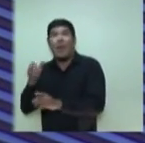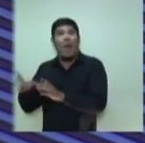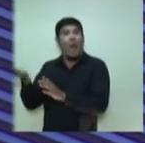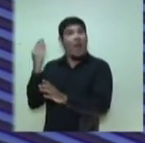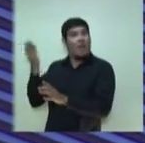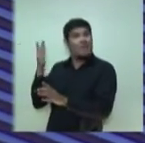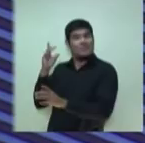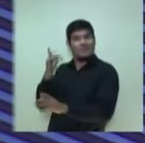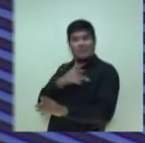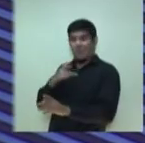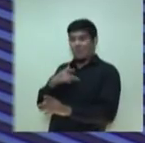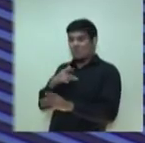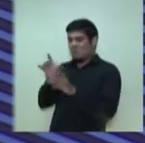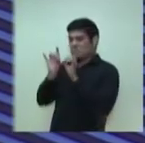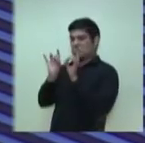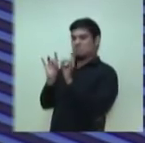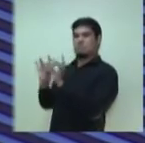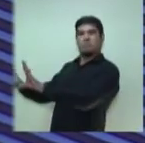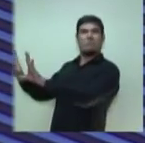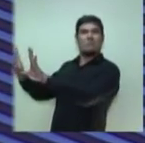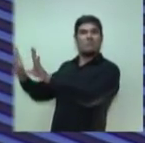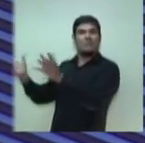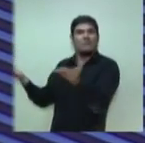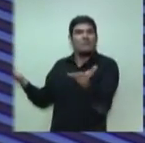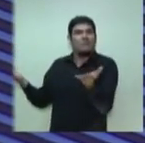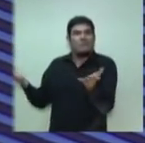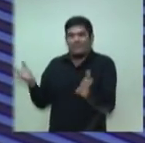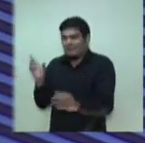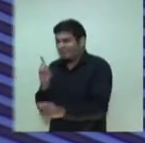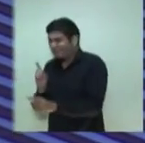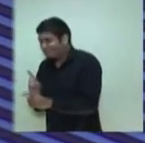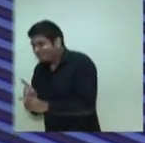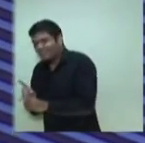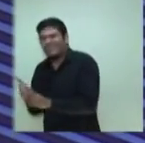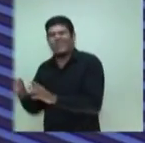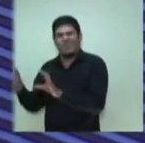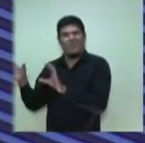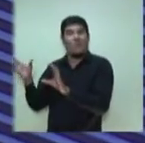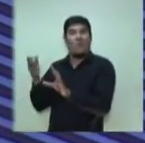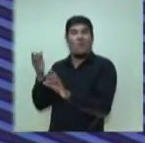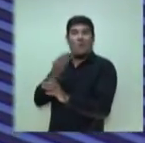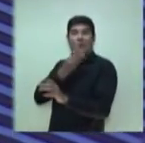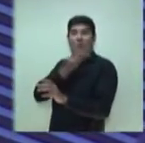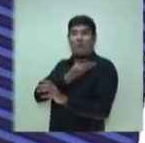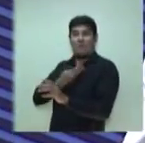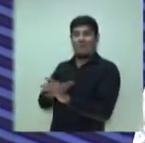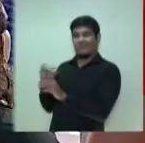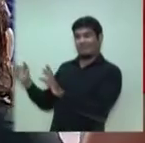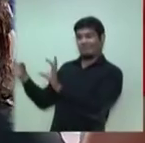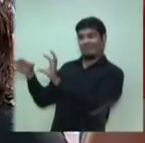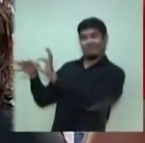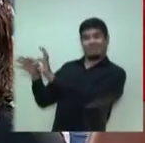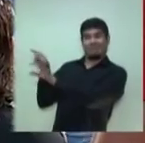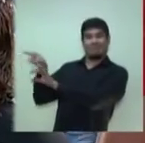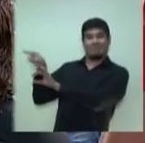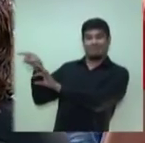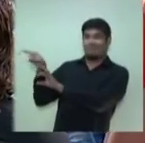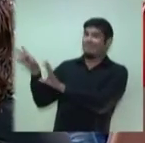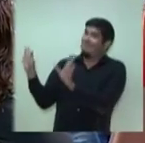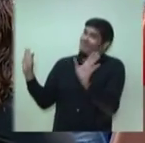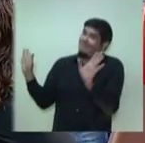abandonada por governos anteriores. Governos que, aliás, são aliados do candidato que eu tive agora a honra e a alegria de cumprimentar.